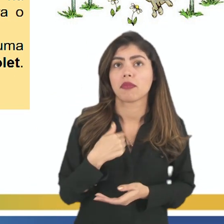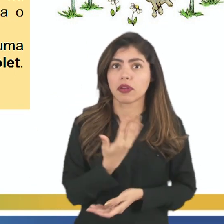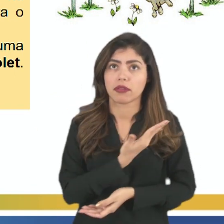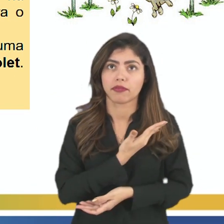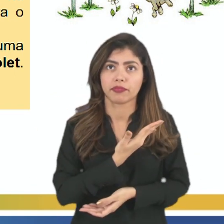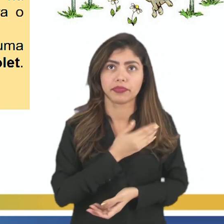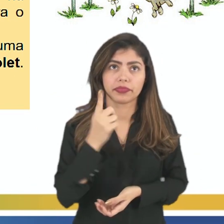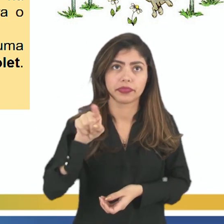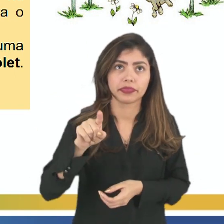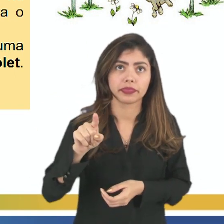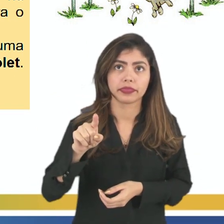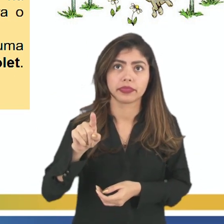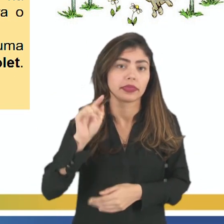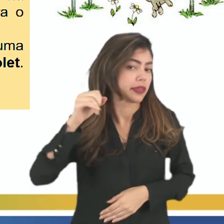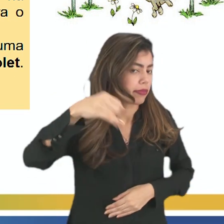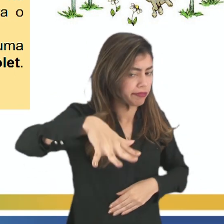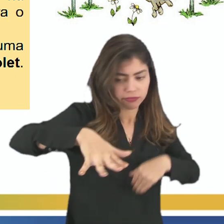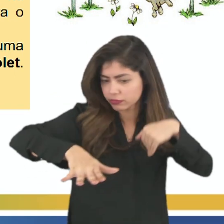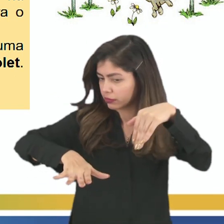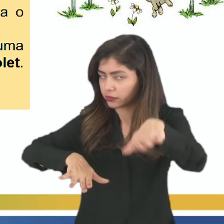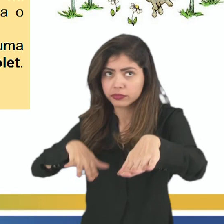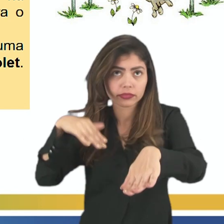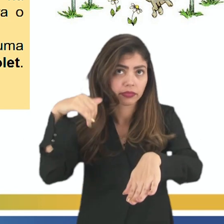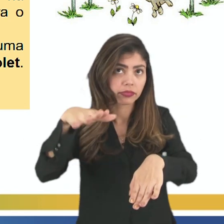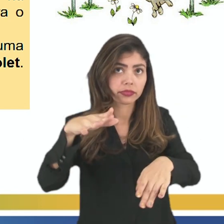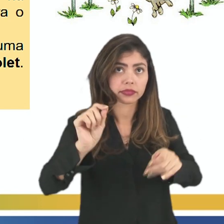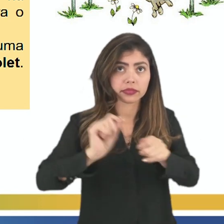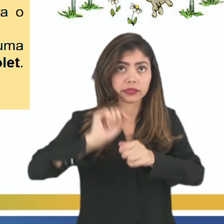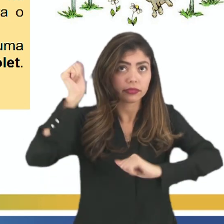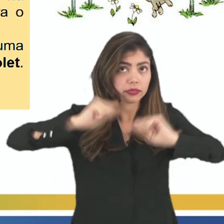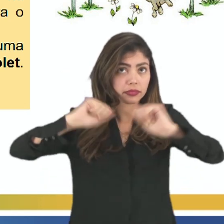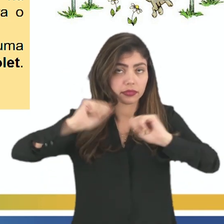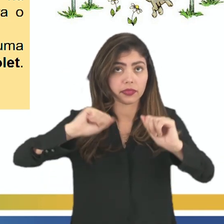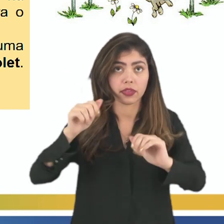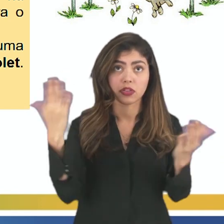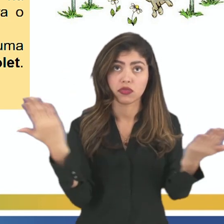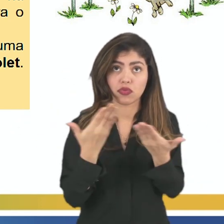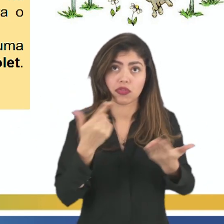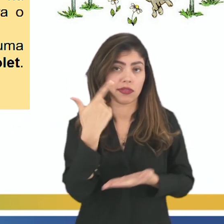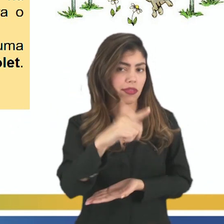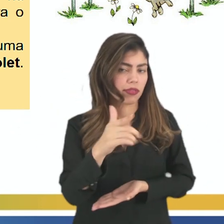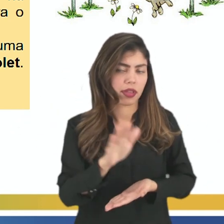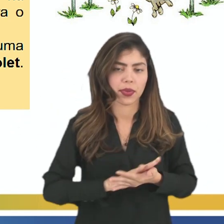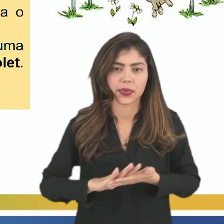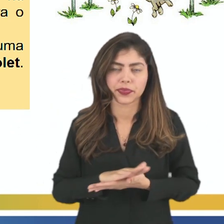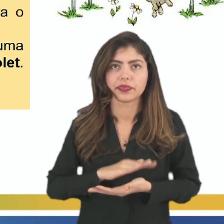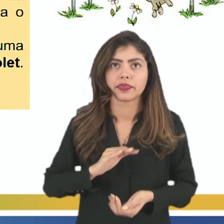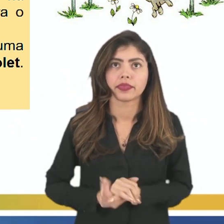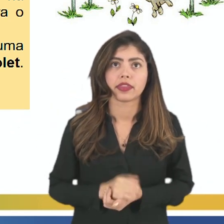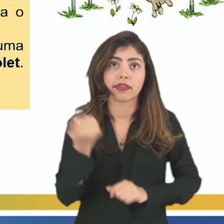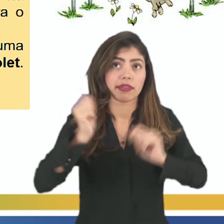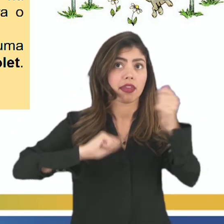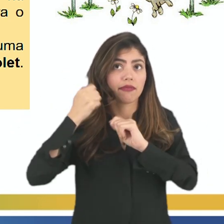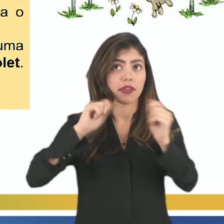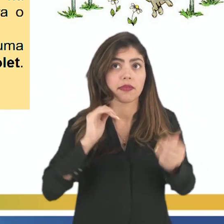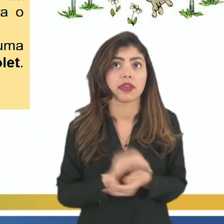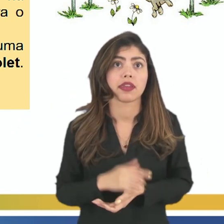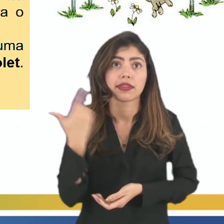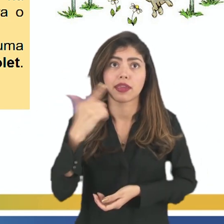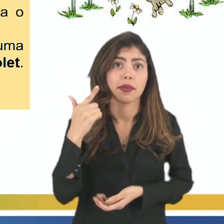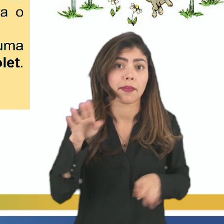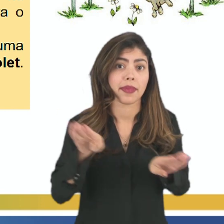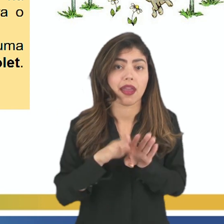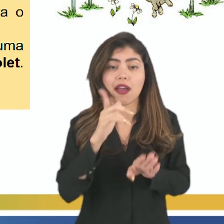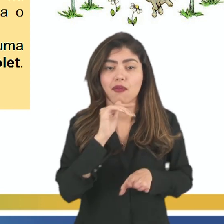eu e meus amigos íamos nadar atrás da fábrica de trigo, que hoje não existe mais, nem a fábrica, nem as